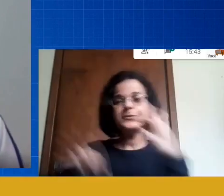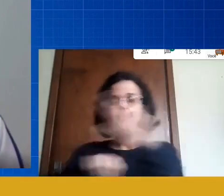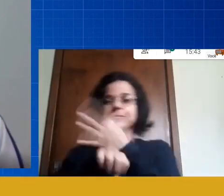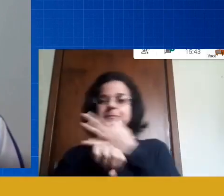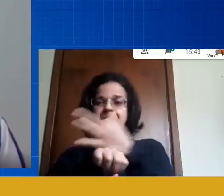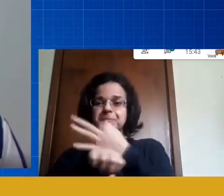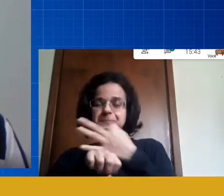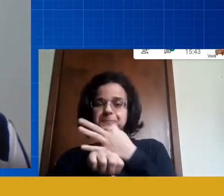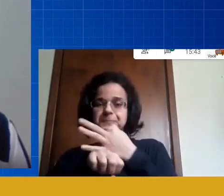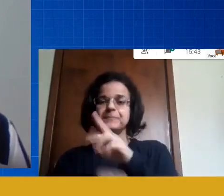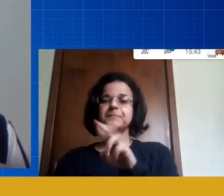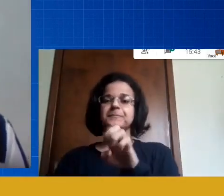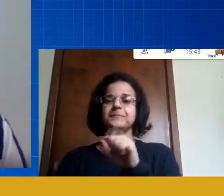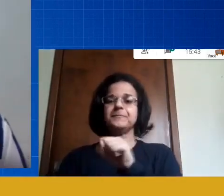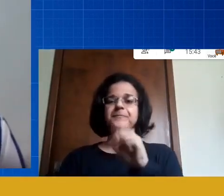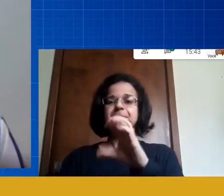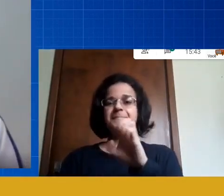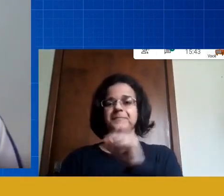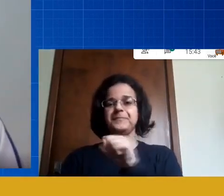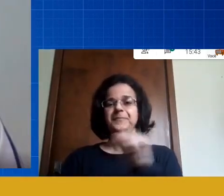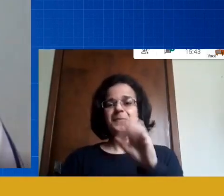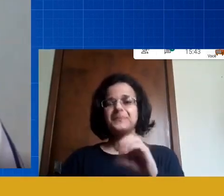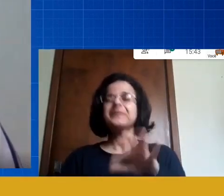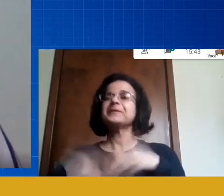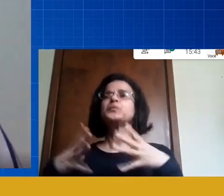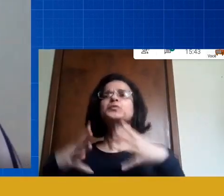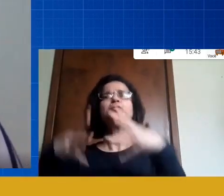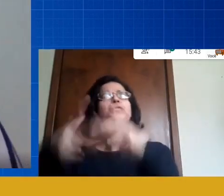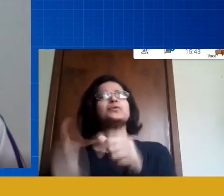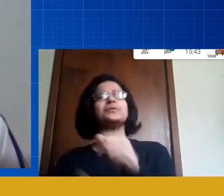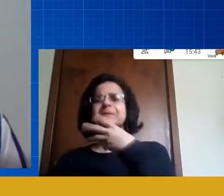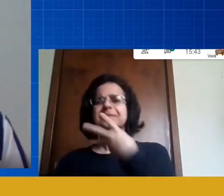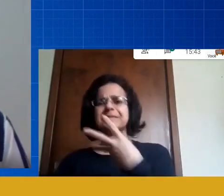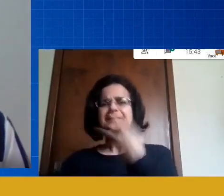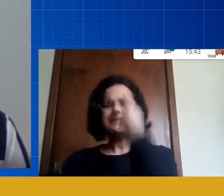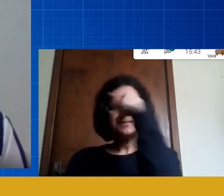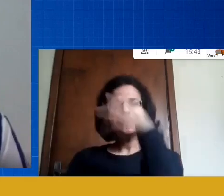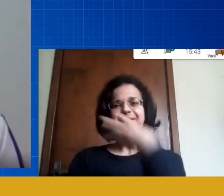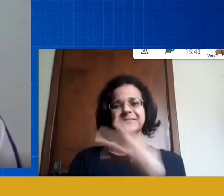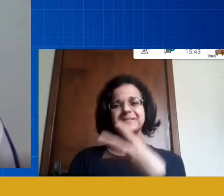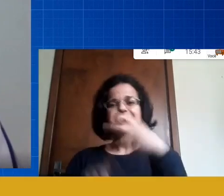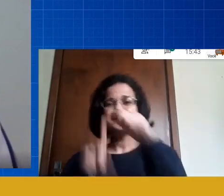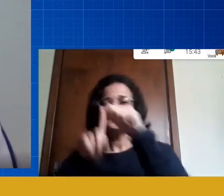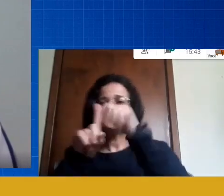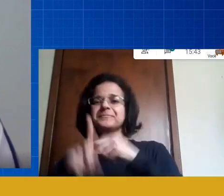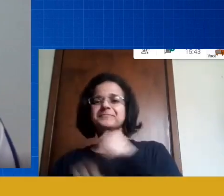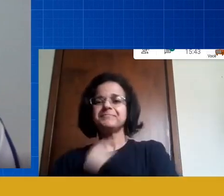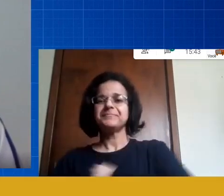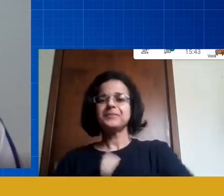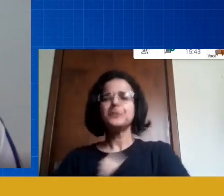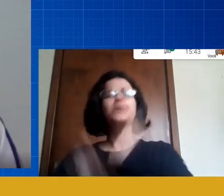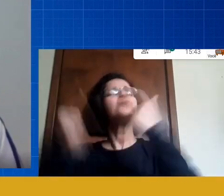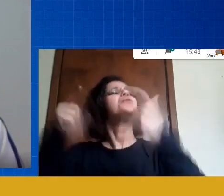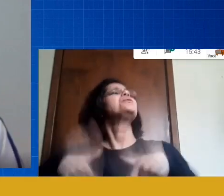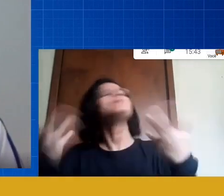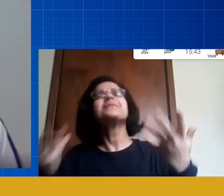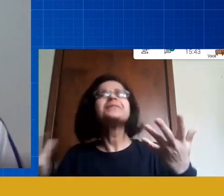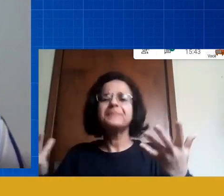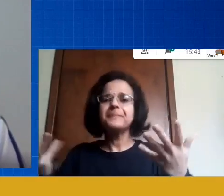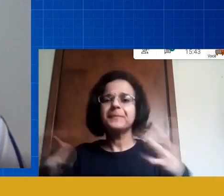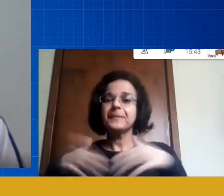e aí de repente pegou todo mundo 3 de agosto falei meu Deus mas onde que foi falar meu 3 de agosto pra parar né e a gente sabe que os estudos